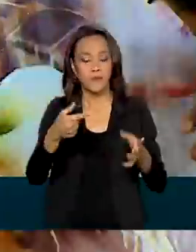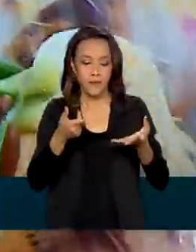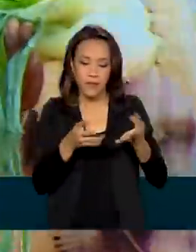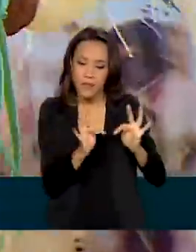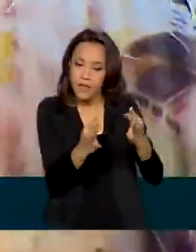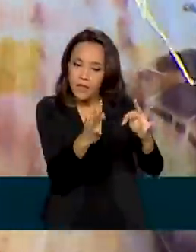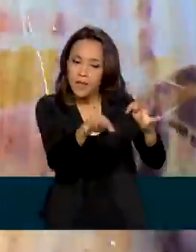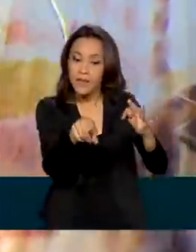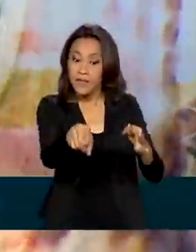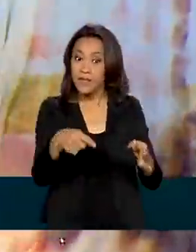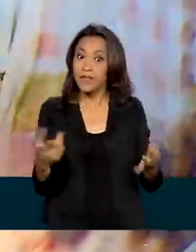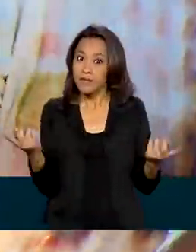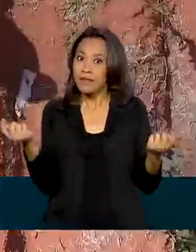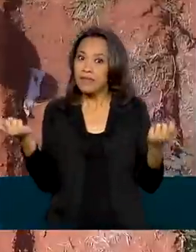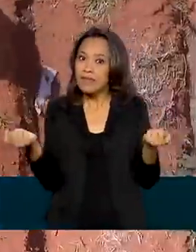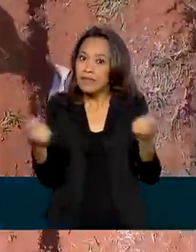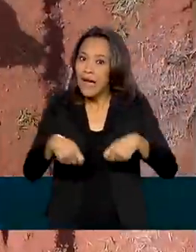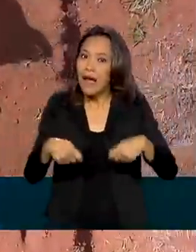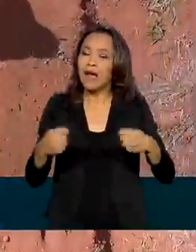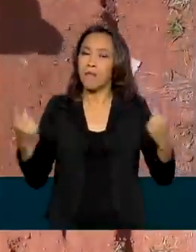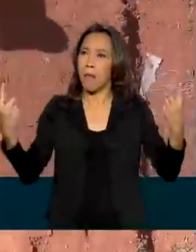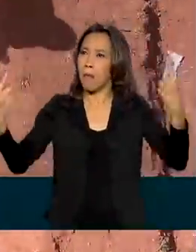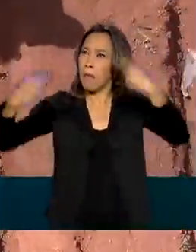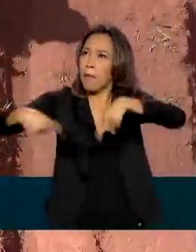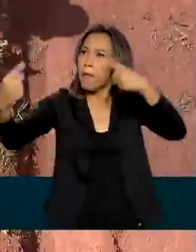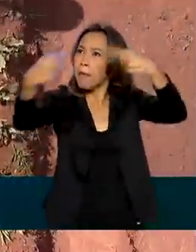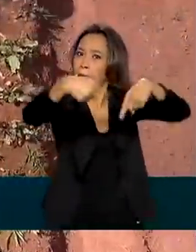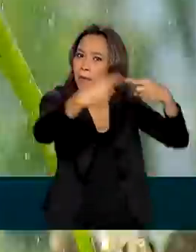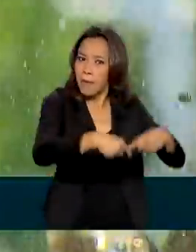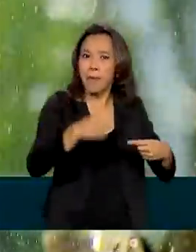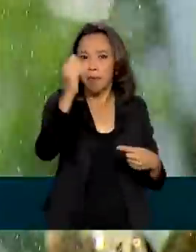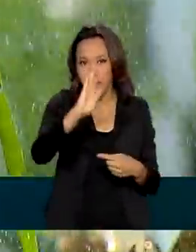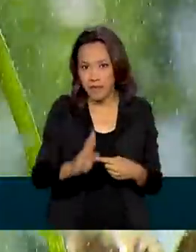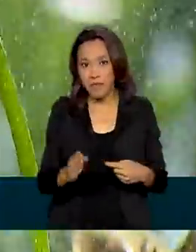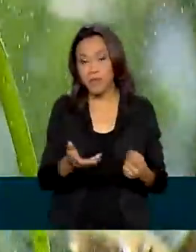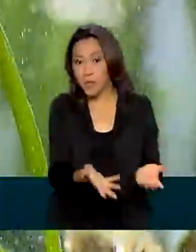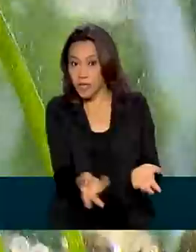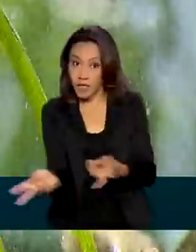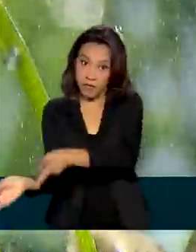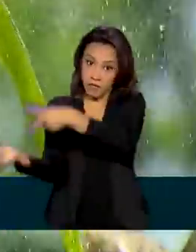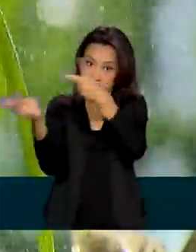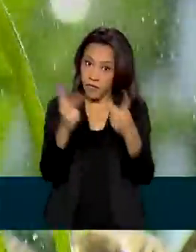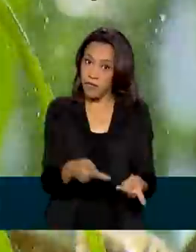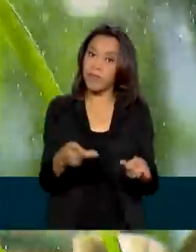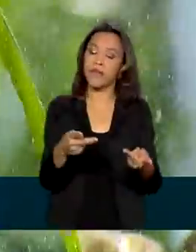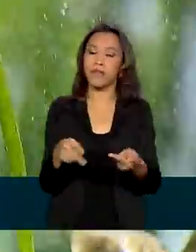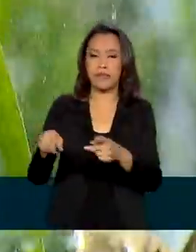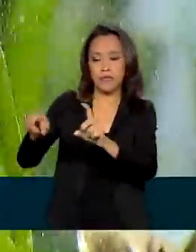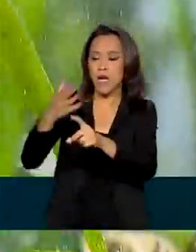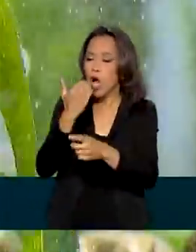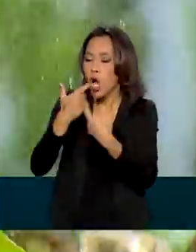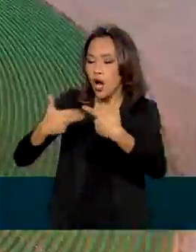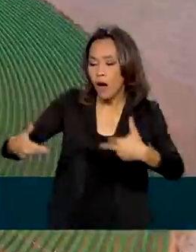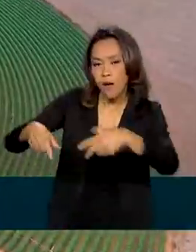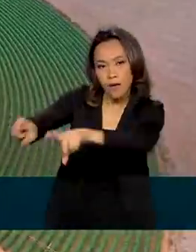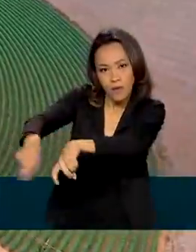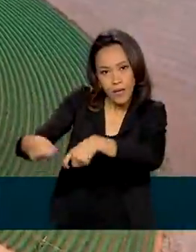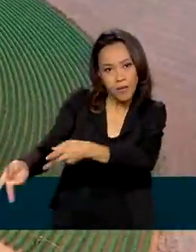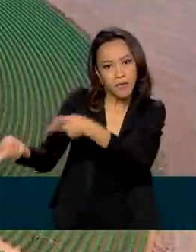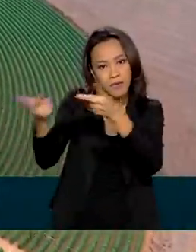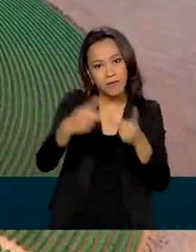que gera maior competitividade para os produtos que vêm do campo, além de maior sustentabilidade ambiental.